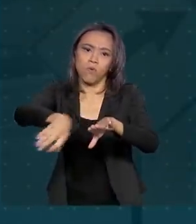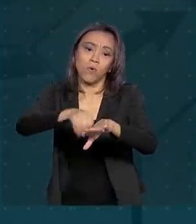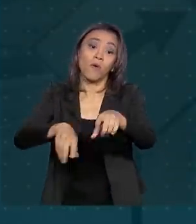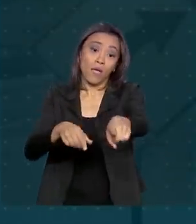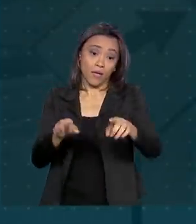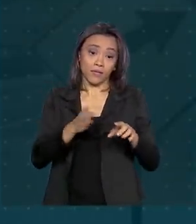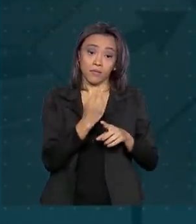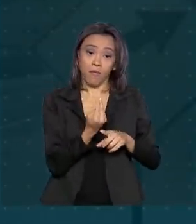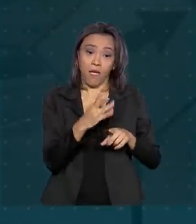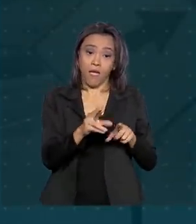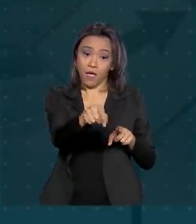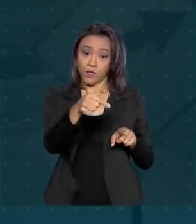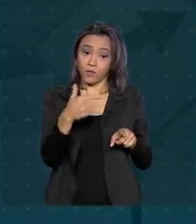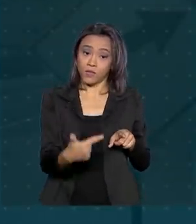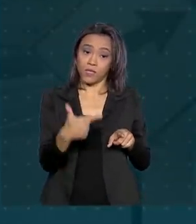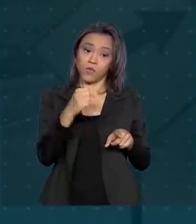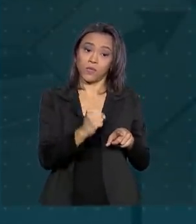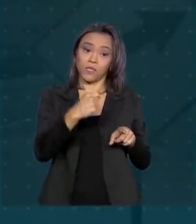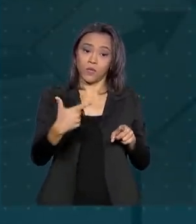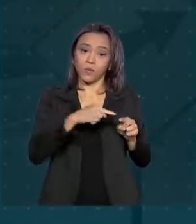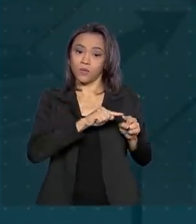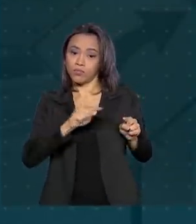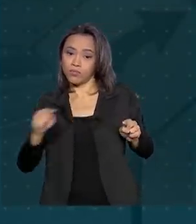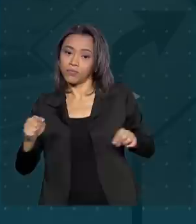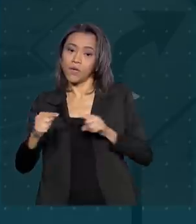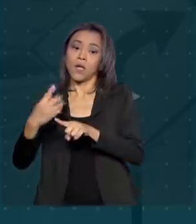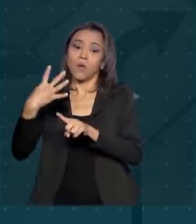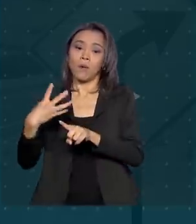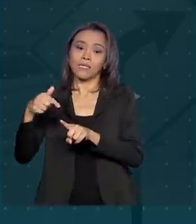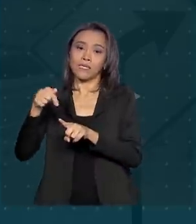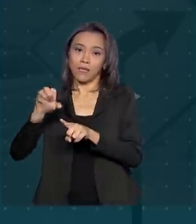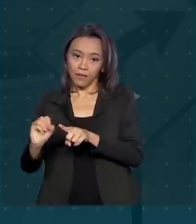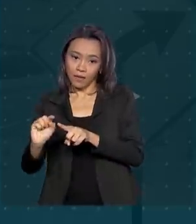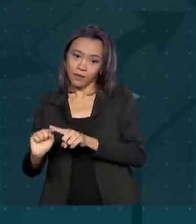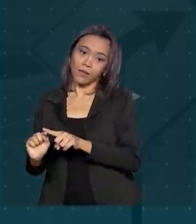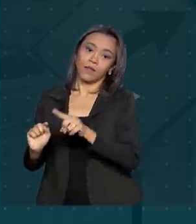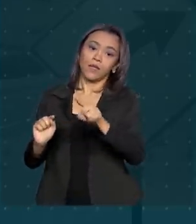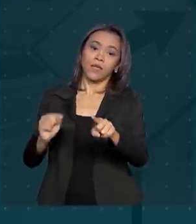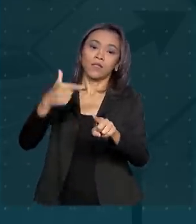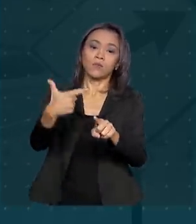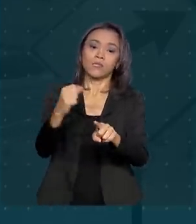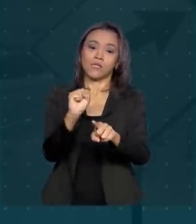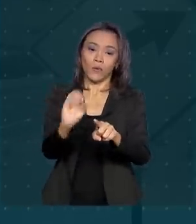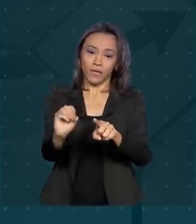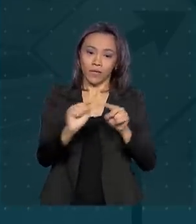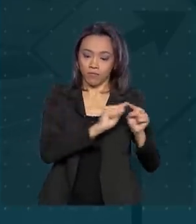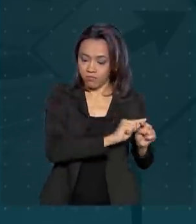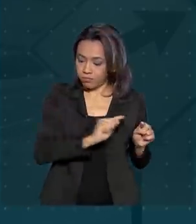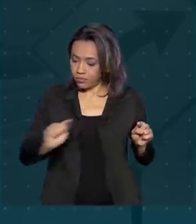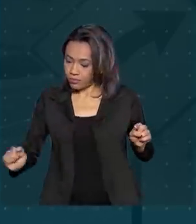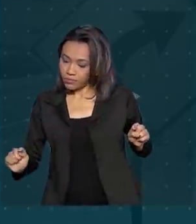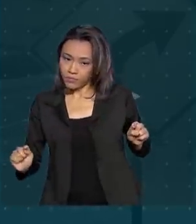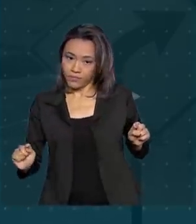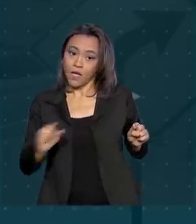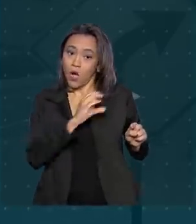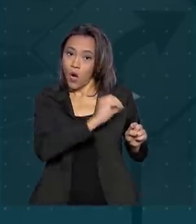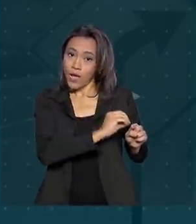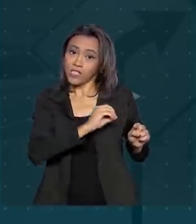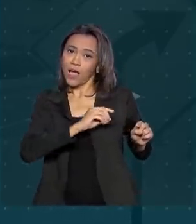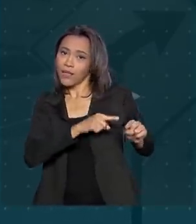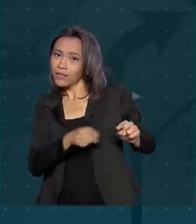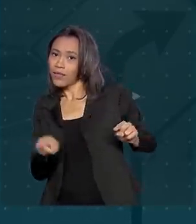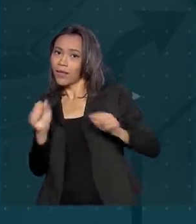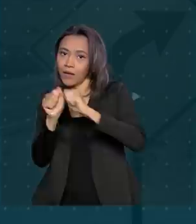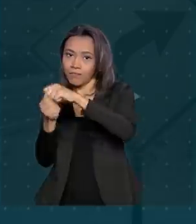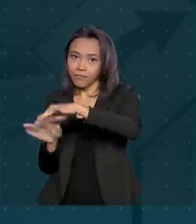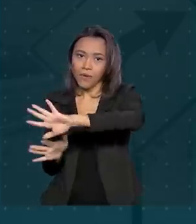-282, 470 e 280, que ligam o oeste do Estado ao litoral